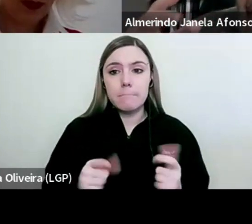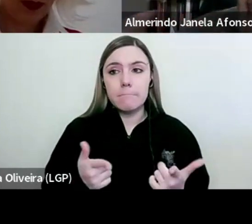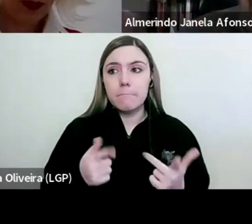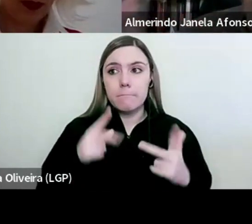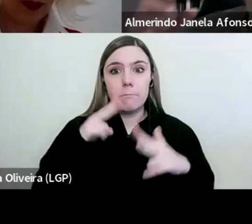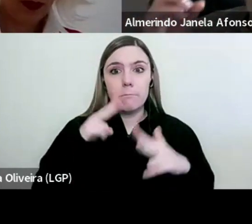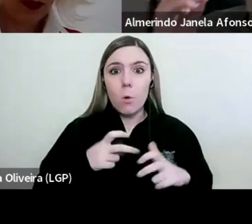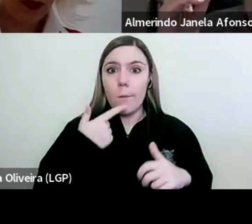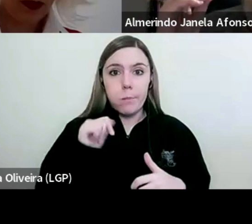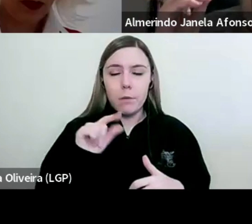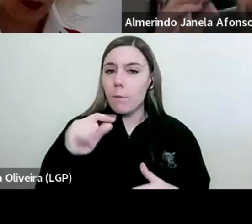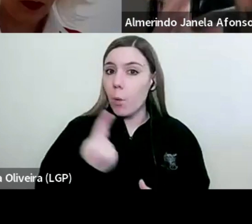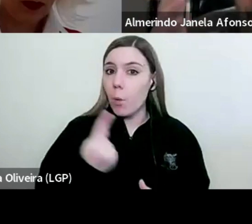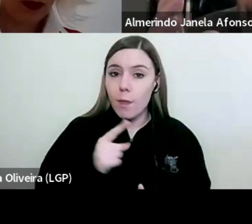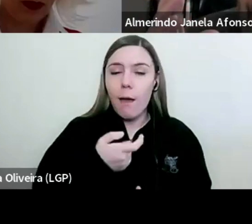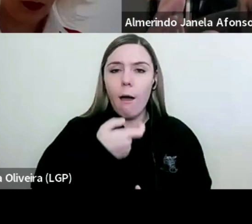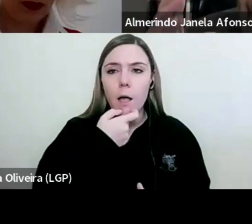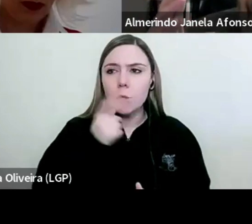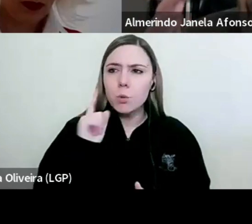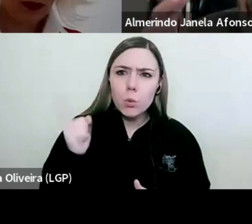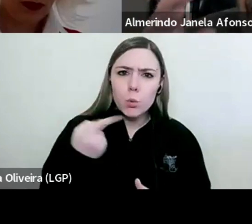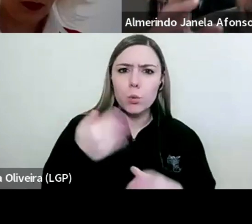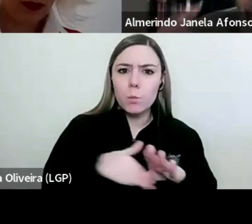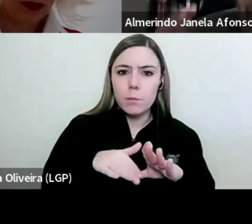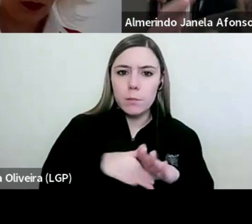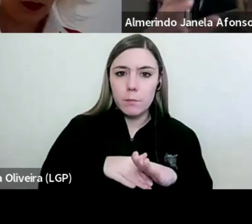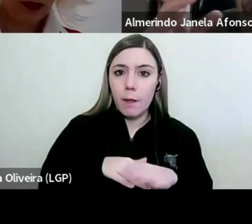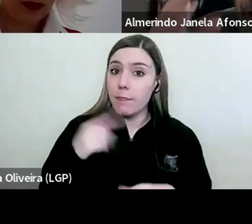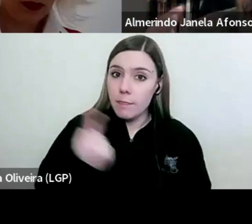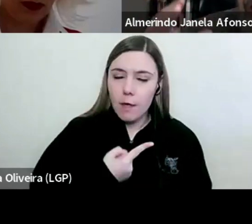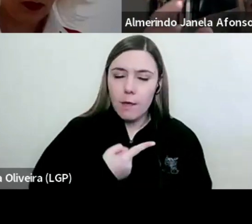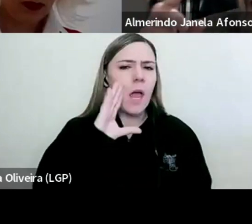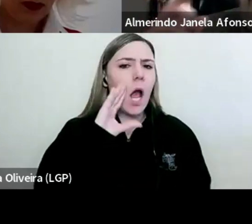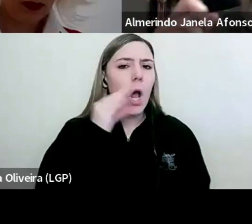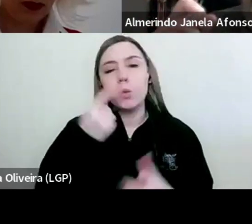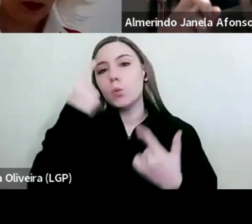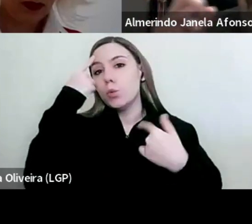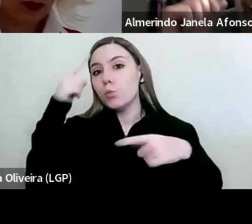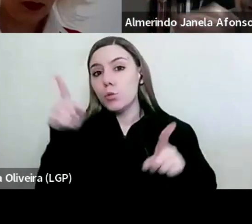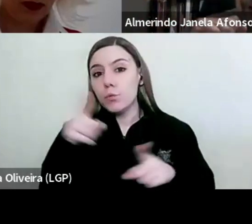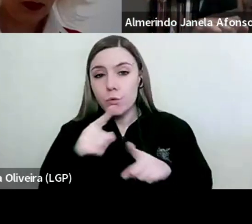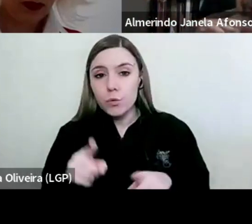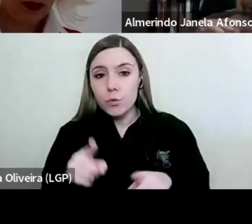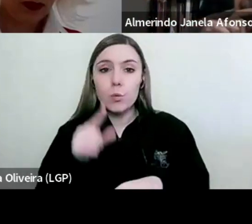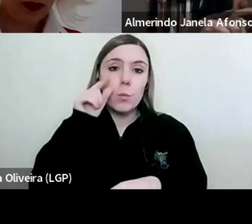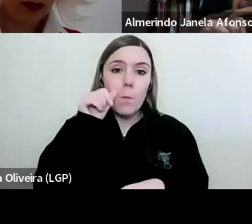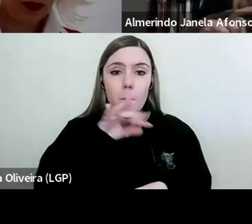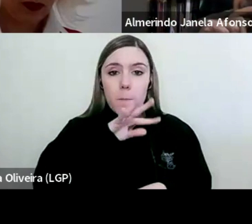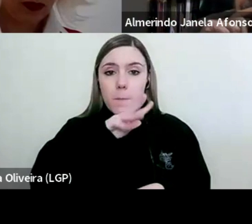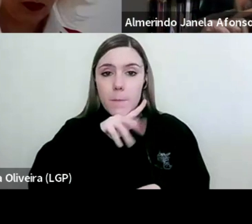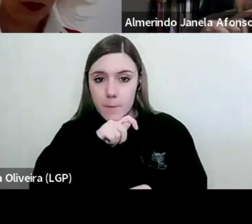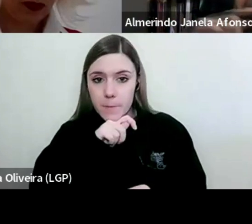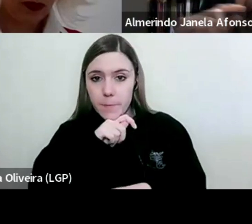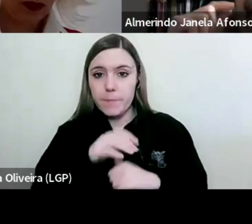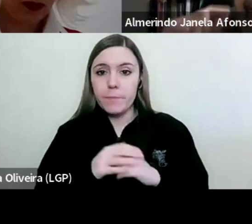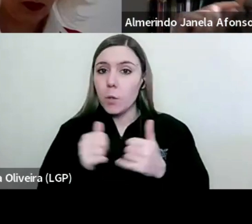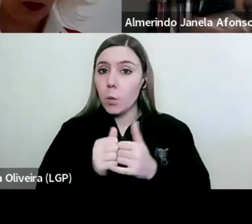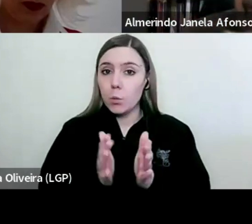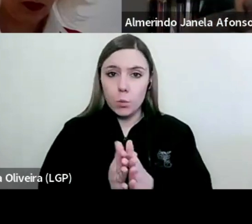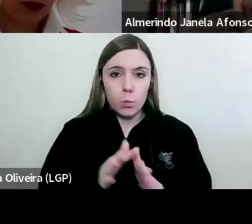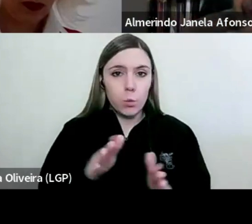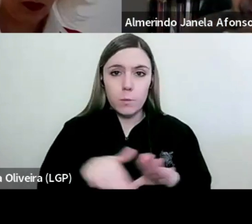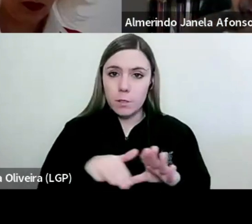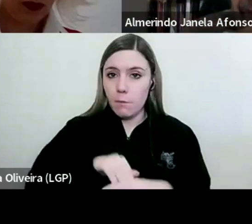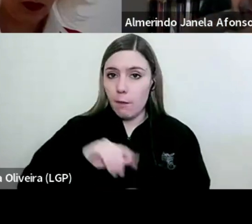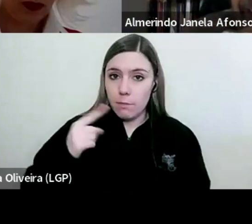encontrado sem a participação de todos, alunos, professores e encarregados de educação. Esta